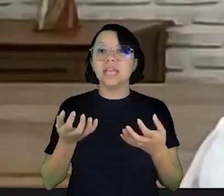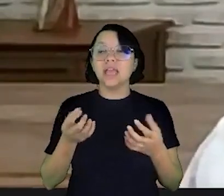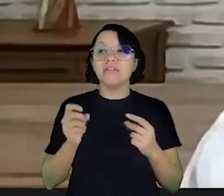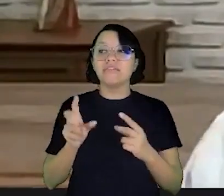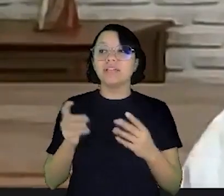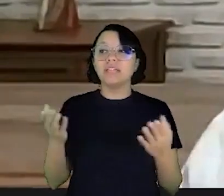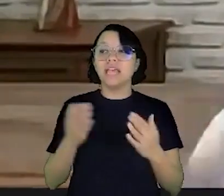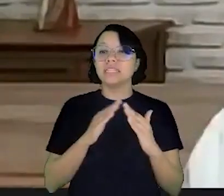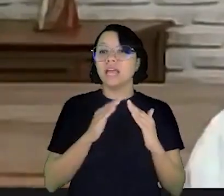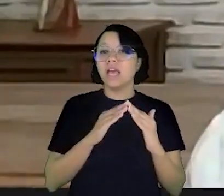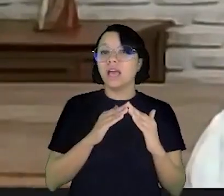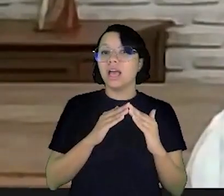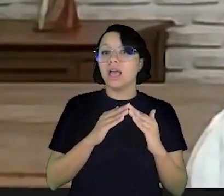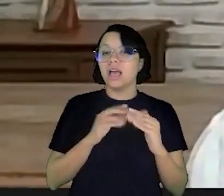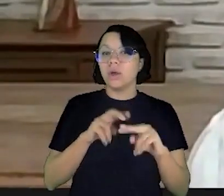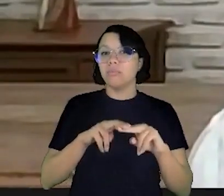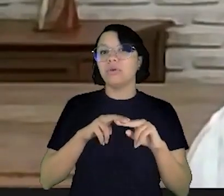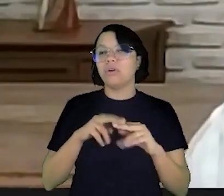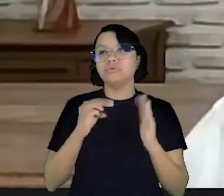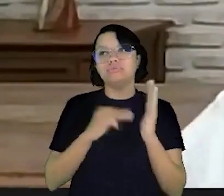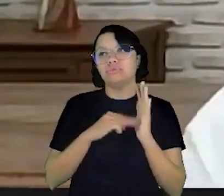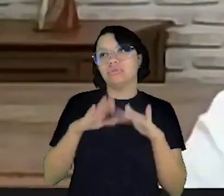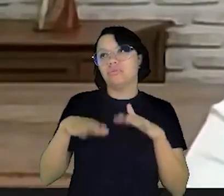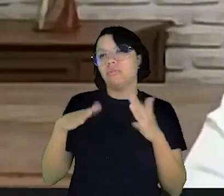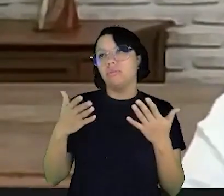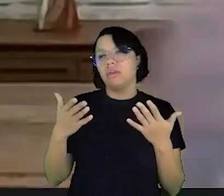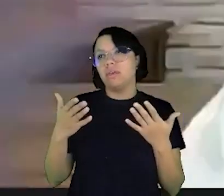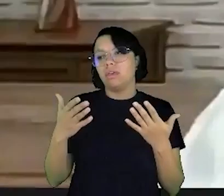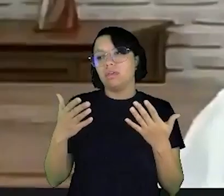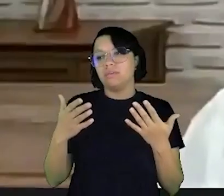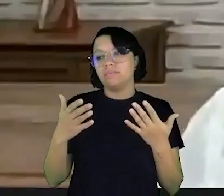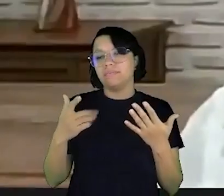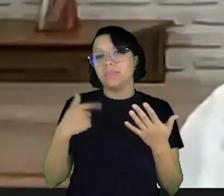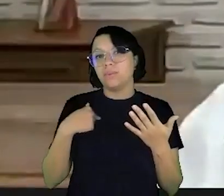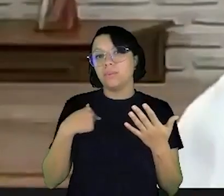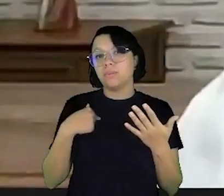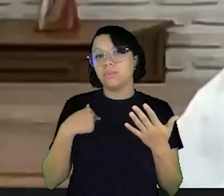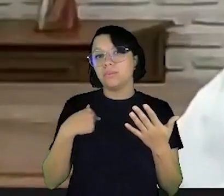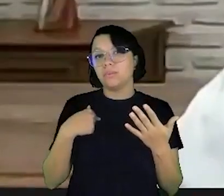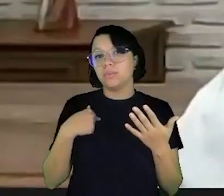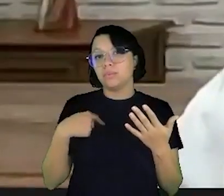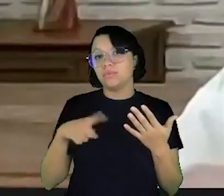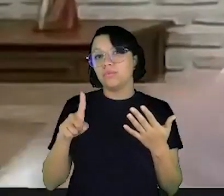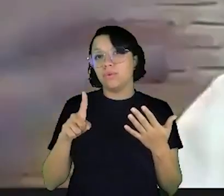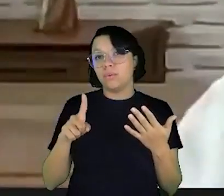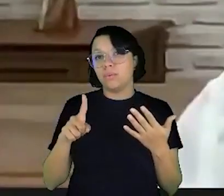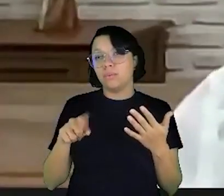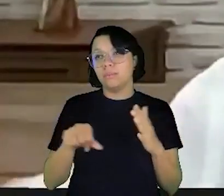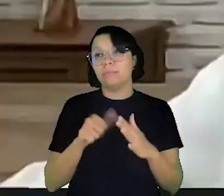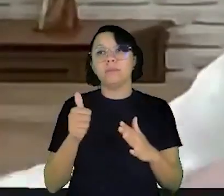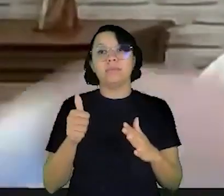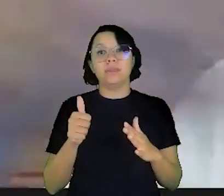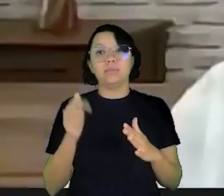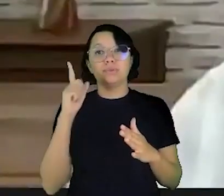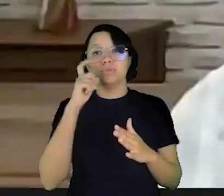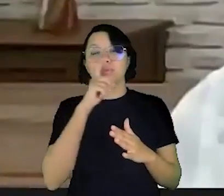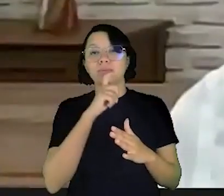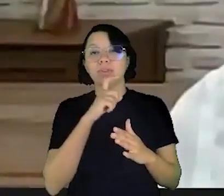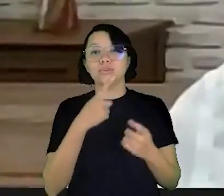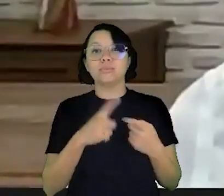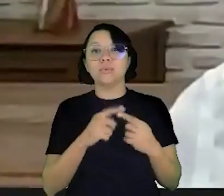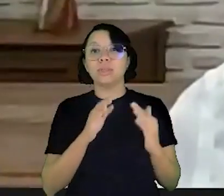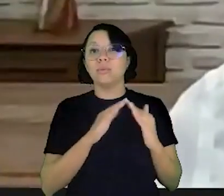eu quiser me desfazer desse imóvel por um motivo qualquer eu vou ter